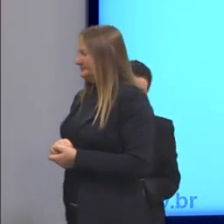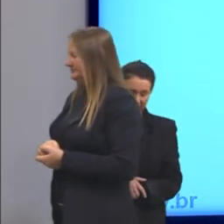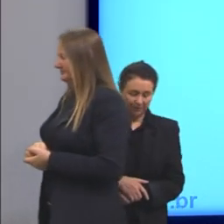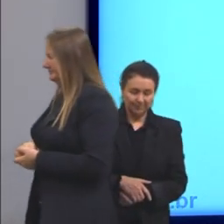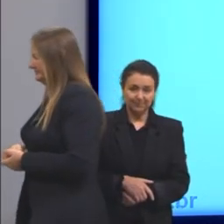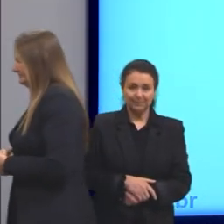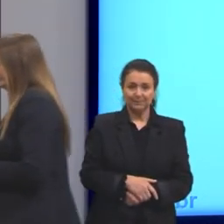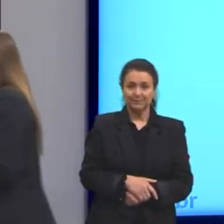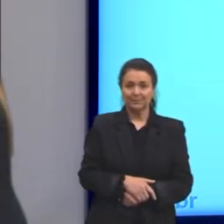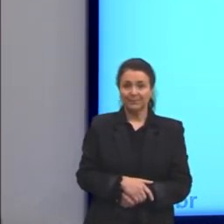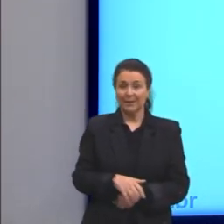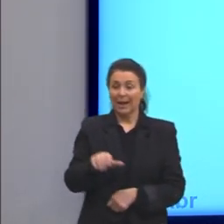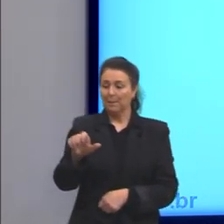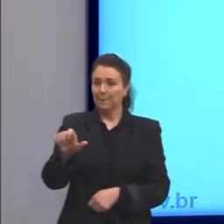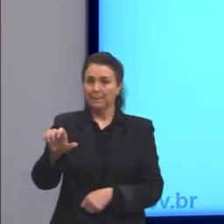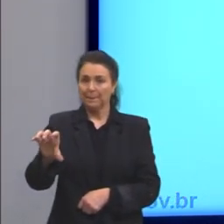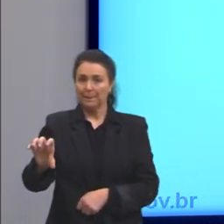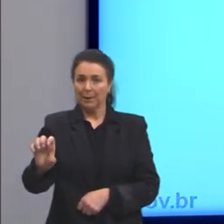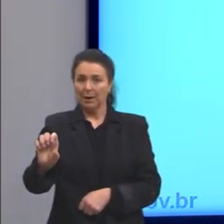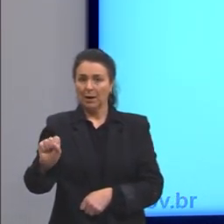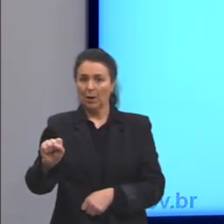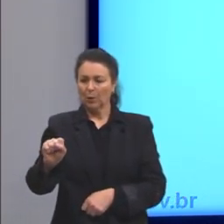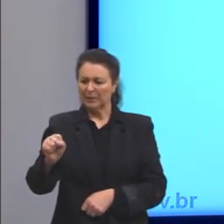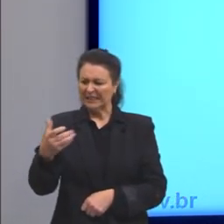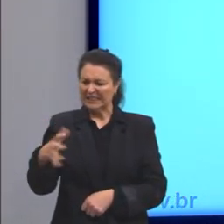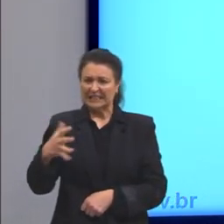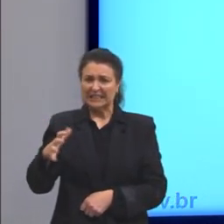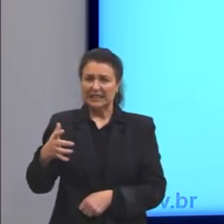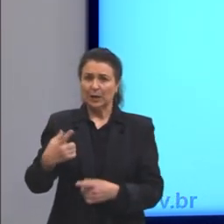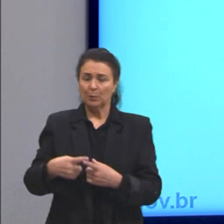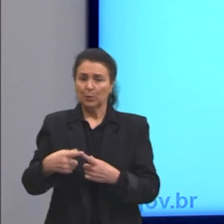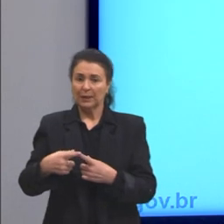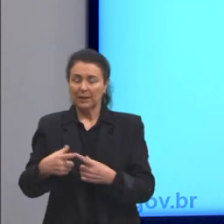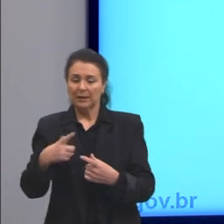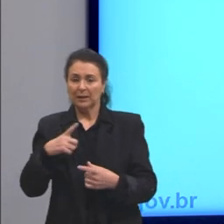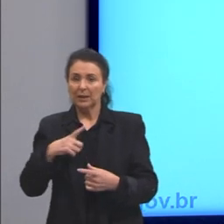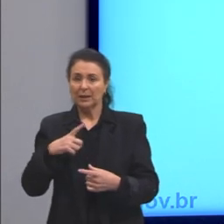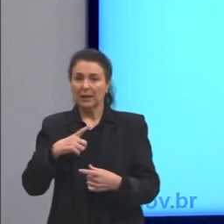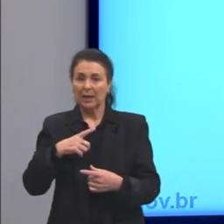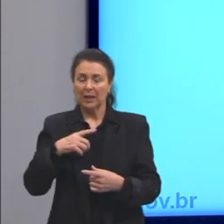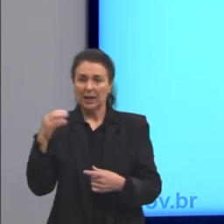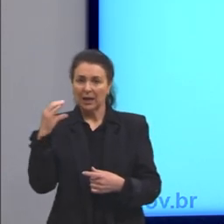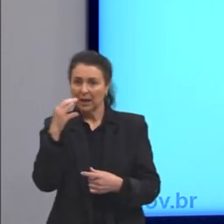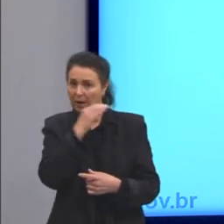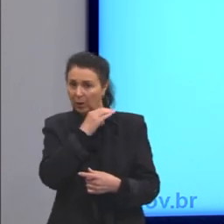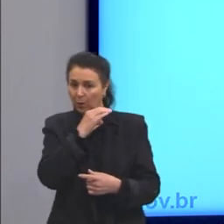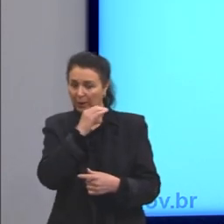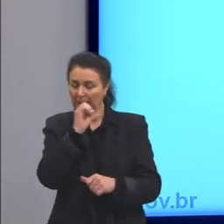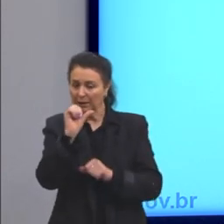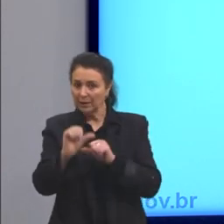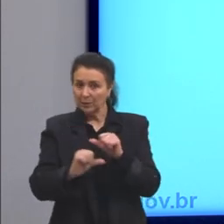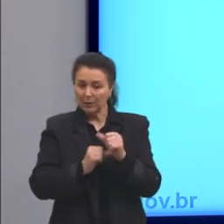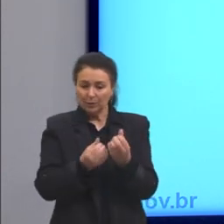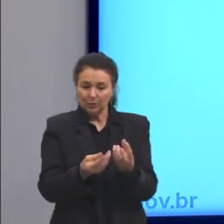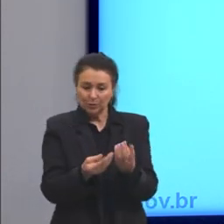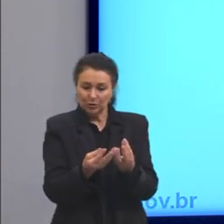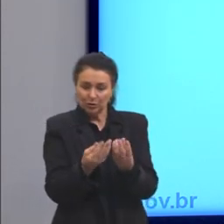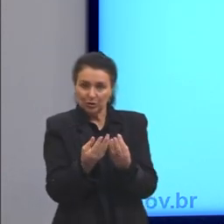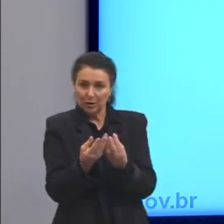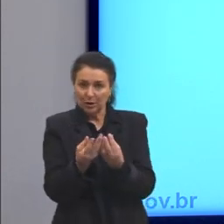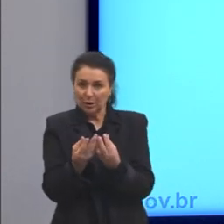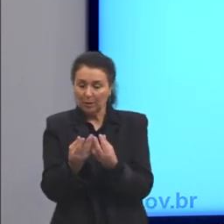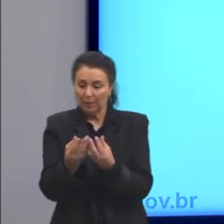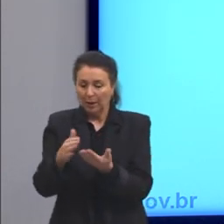Porque, apesar do calor estar sendo transferido da chama para o bule aqui embaixo,